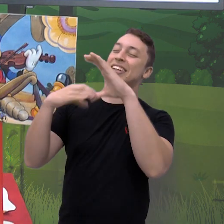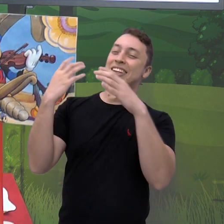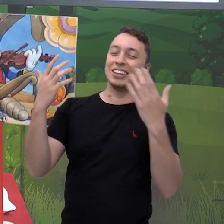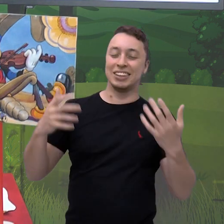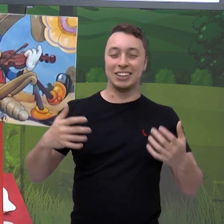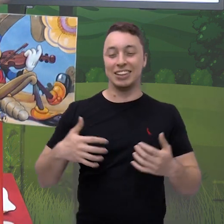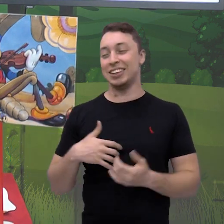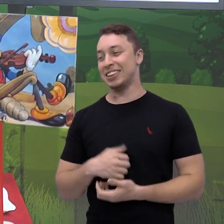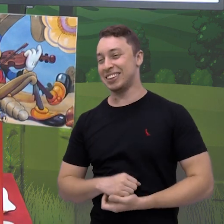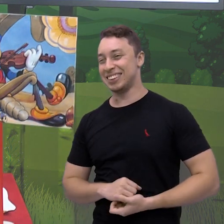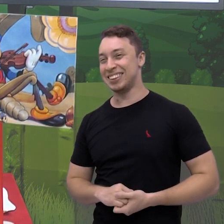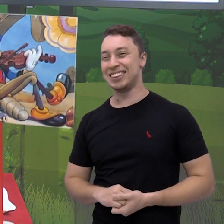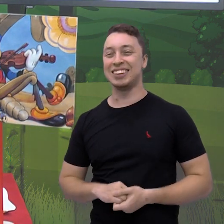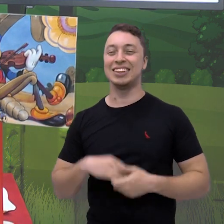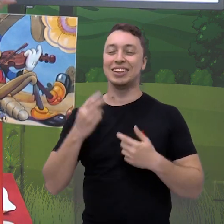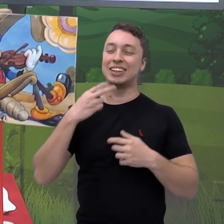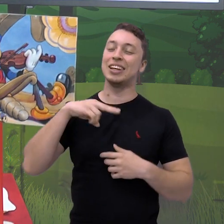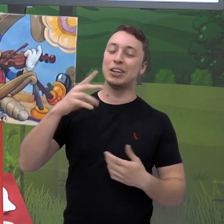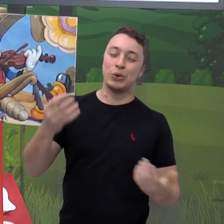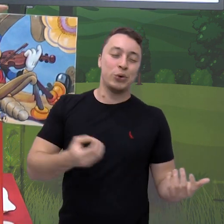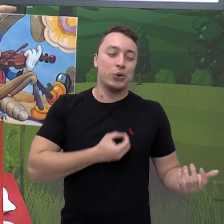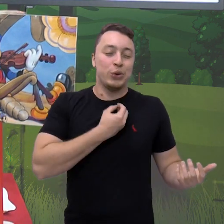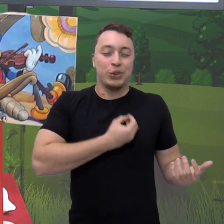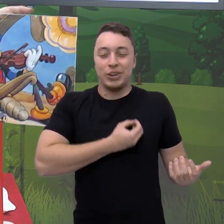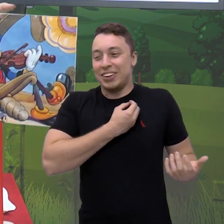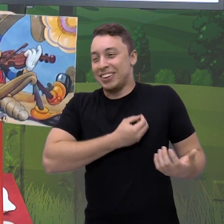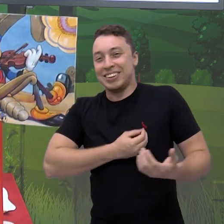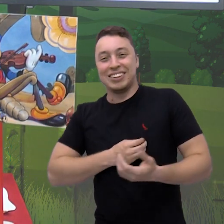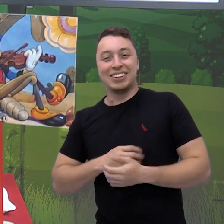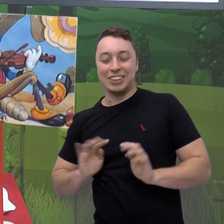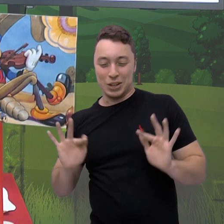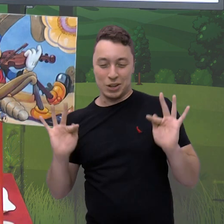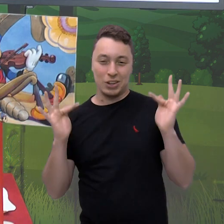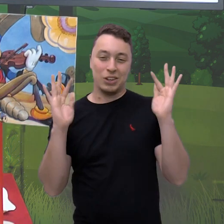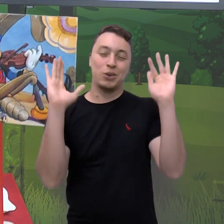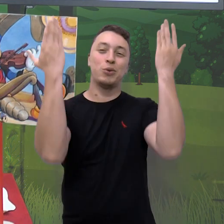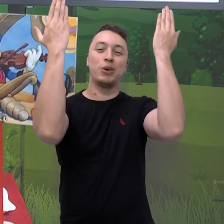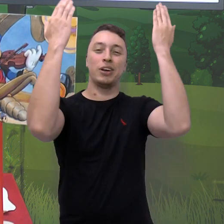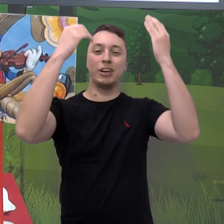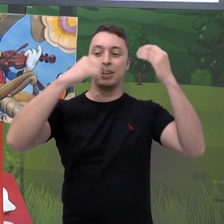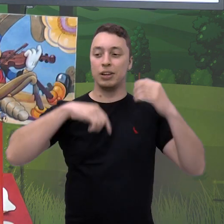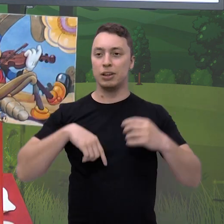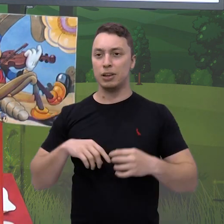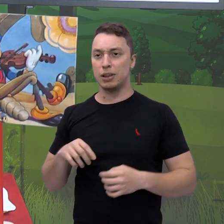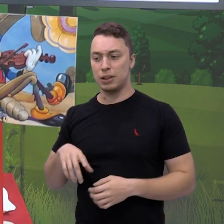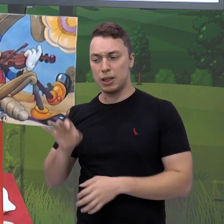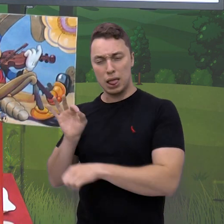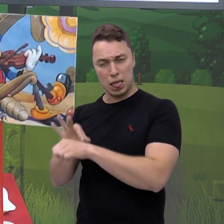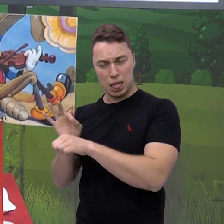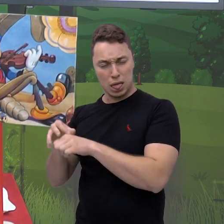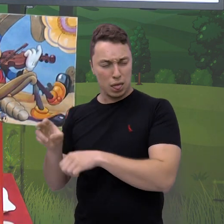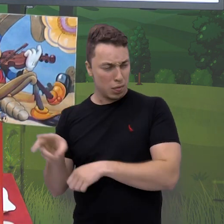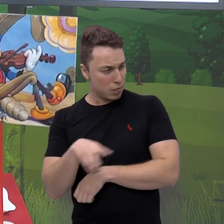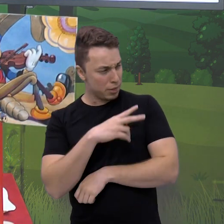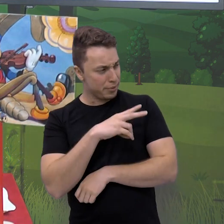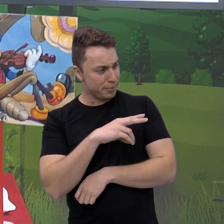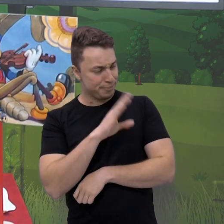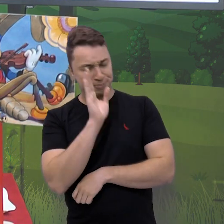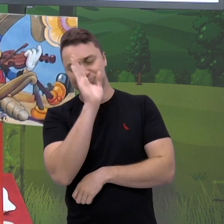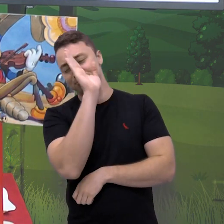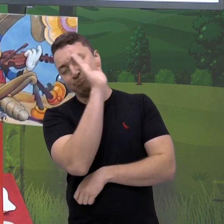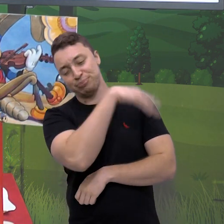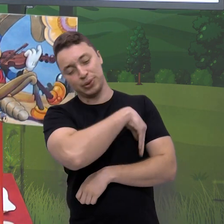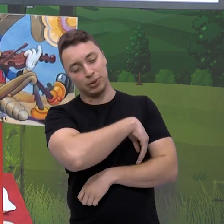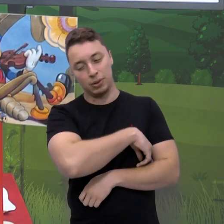pra pular e continuava, olha, a vida é uma festa. E a formiguinha nem ligava, continuou